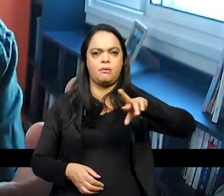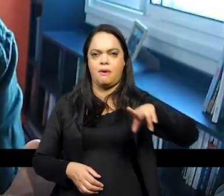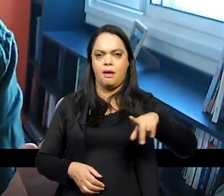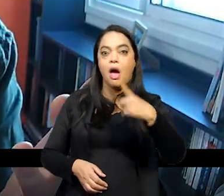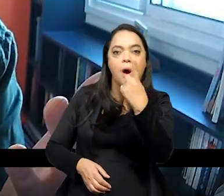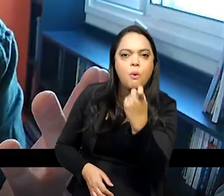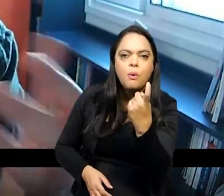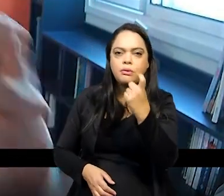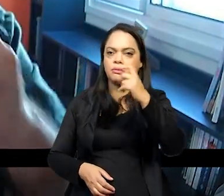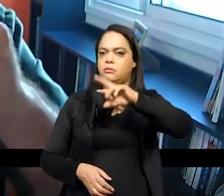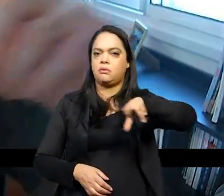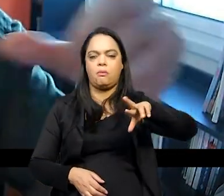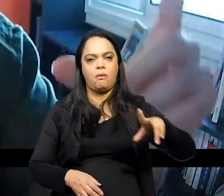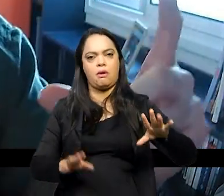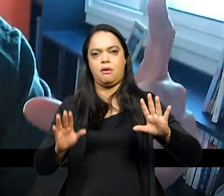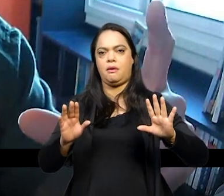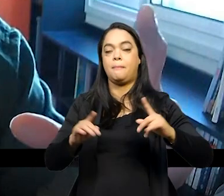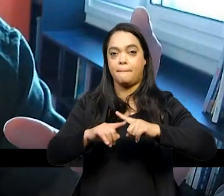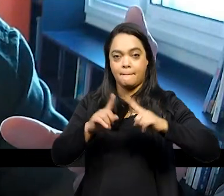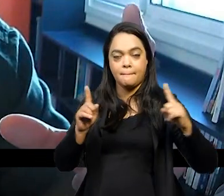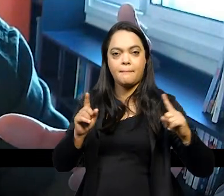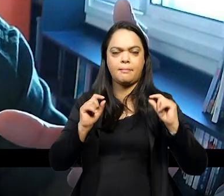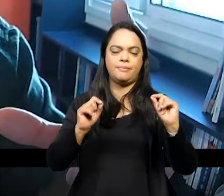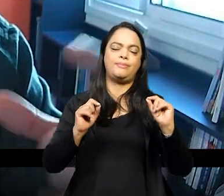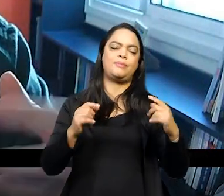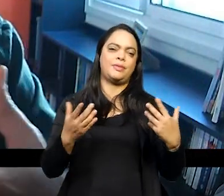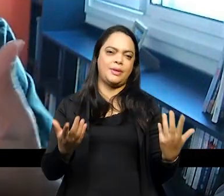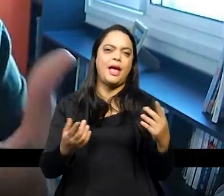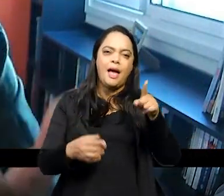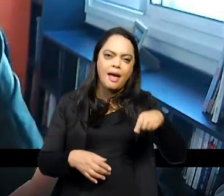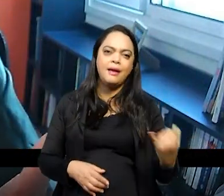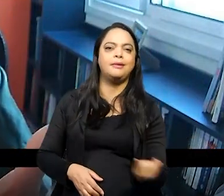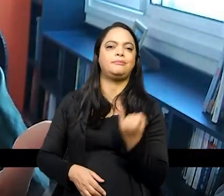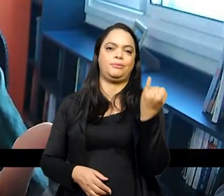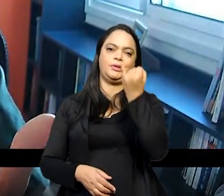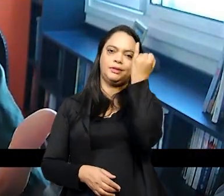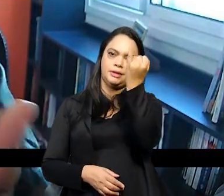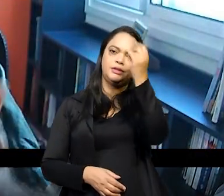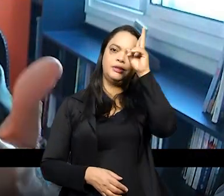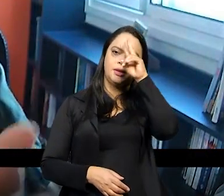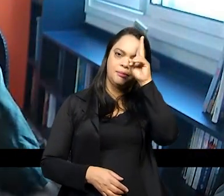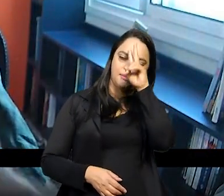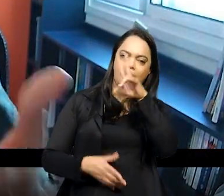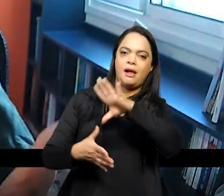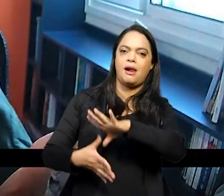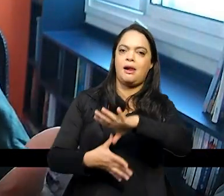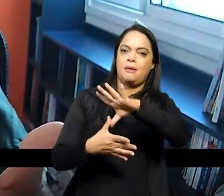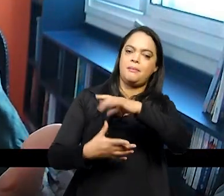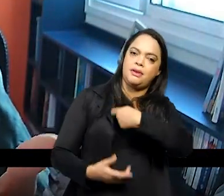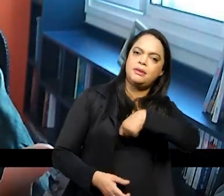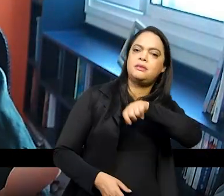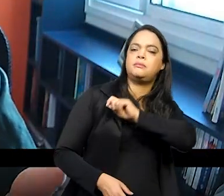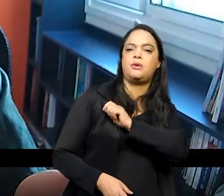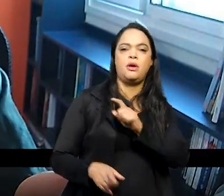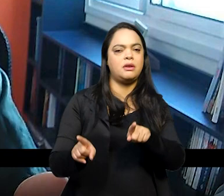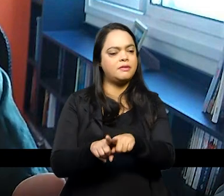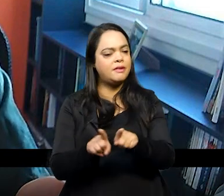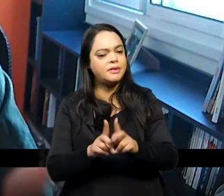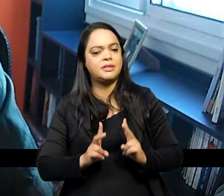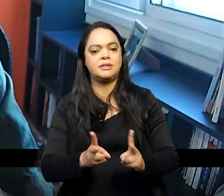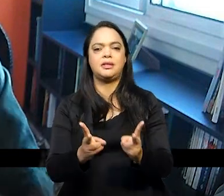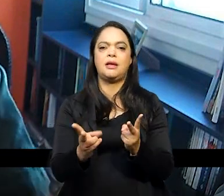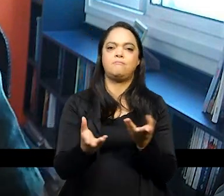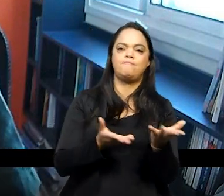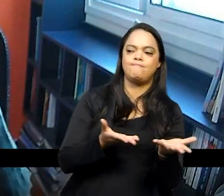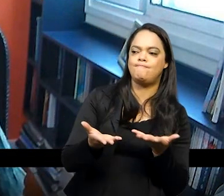única presença e não era uma presença monolítica mas era uma presença importante era uma presença dinâmica e que estava